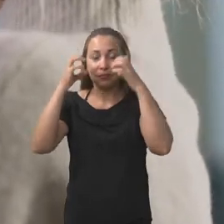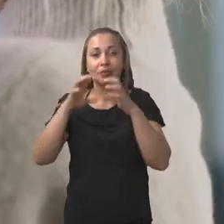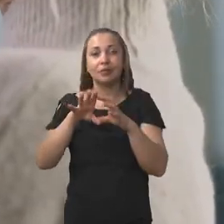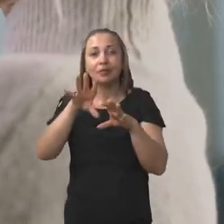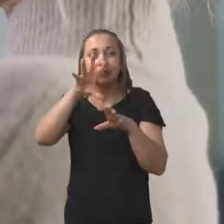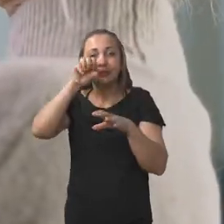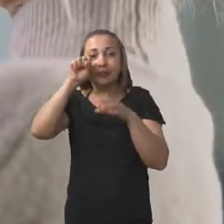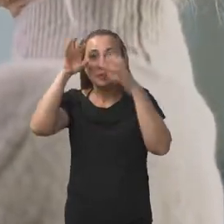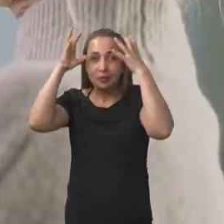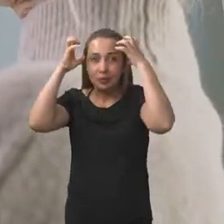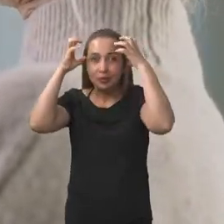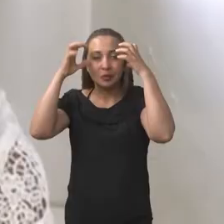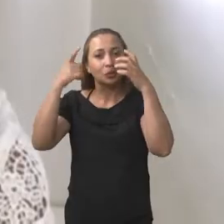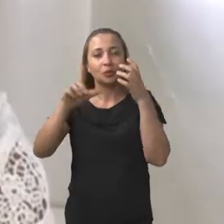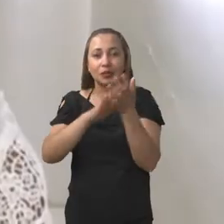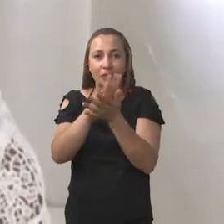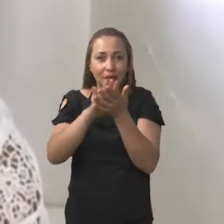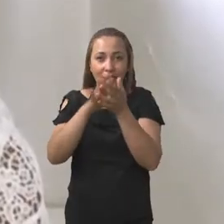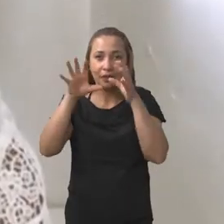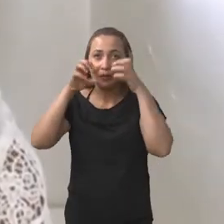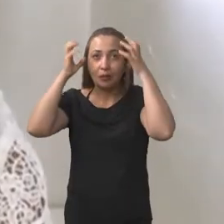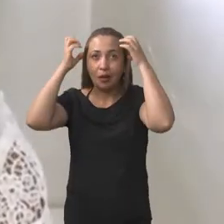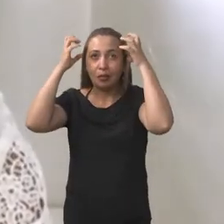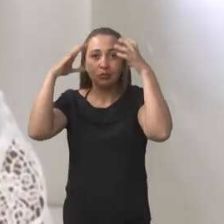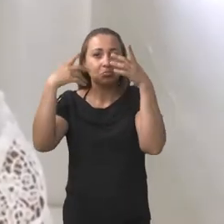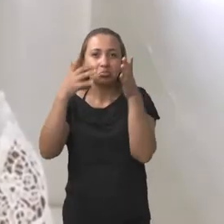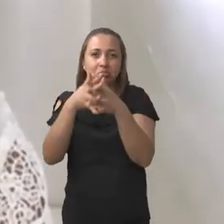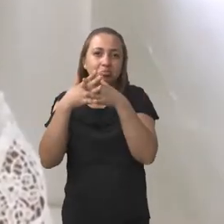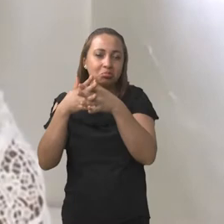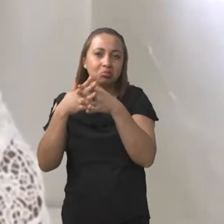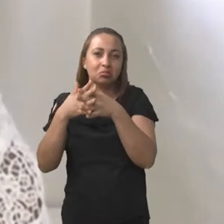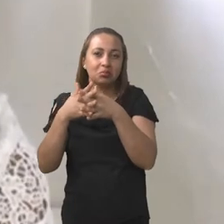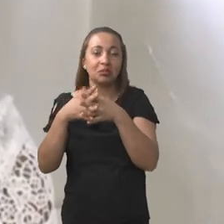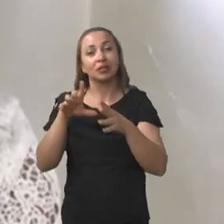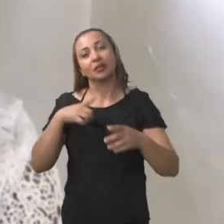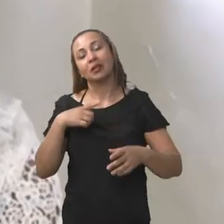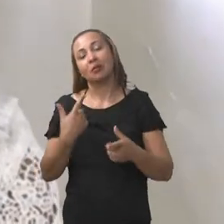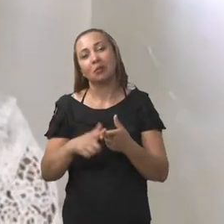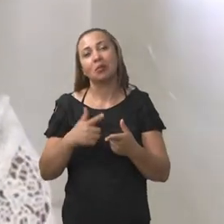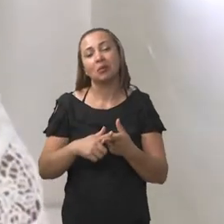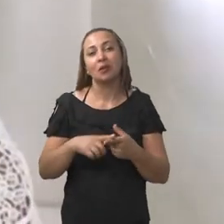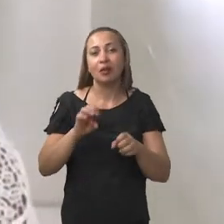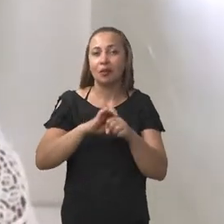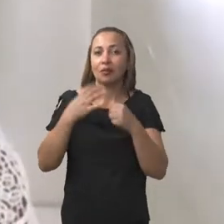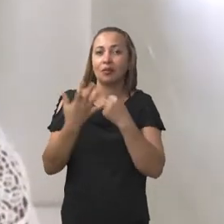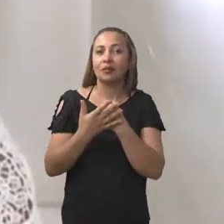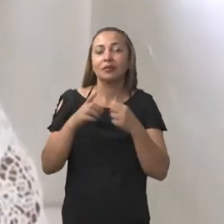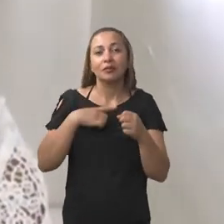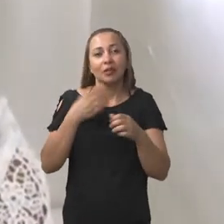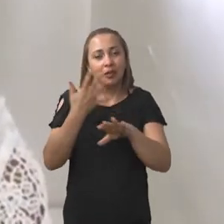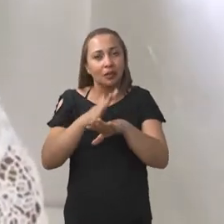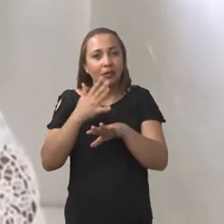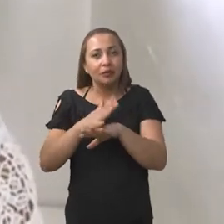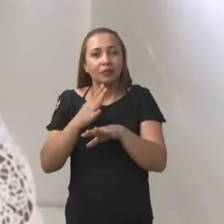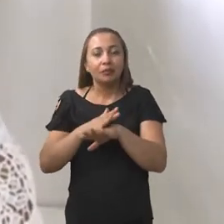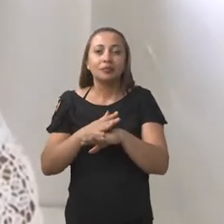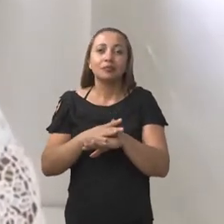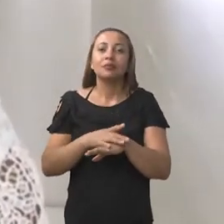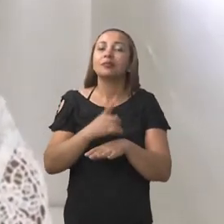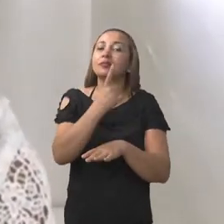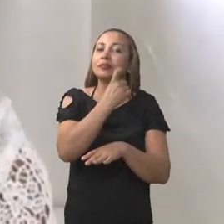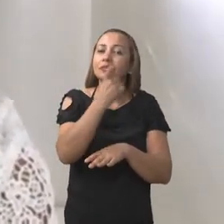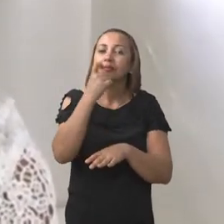interpreta os cheiros. Então, esse prejuízo causado pelo SARS-CoV-2 pode ser melhorado com um treinamento de